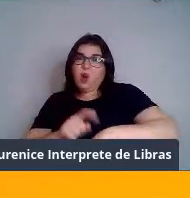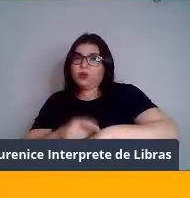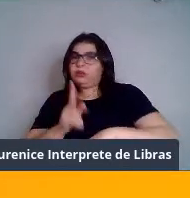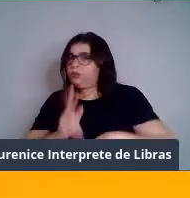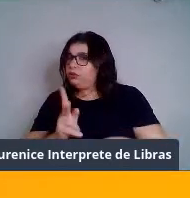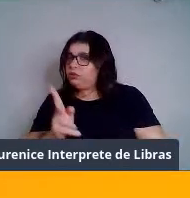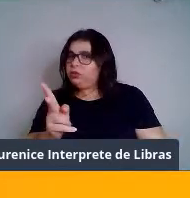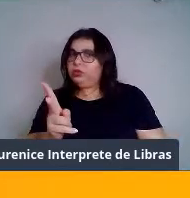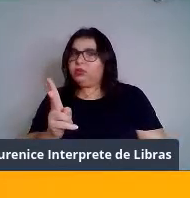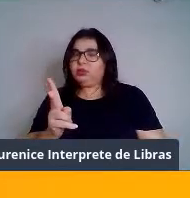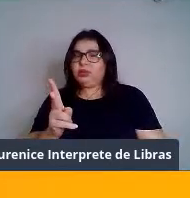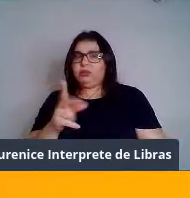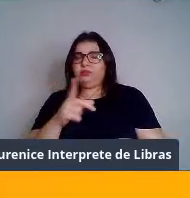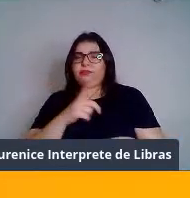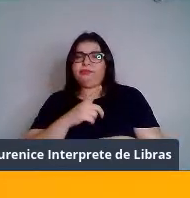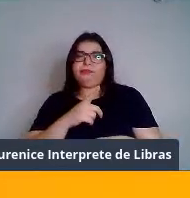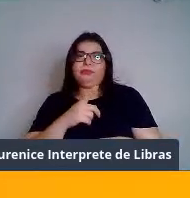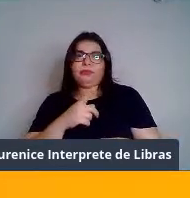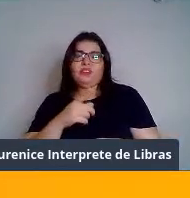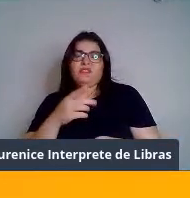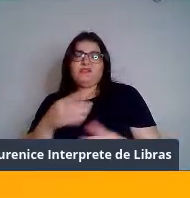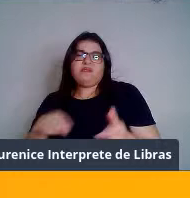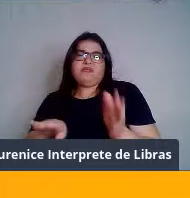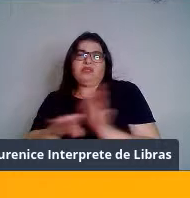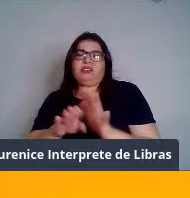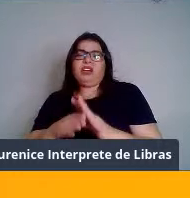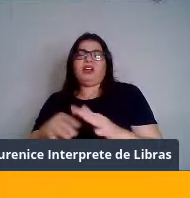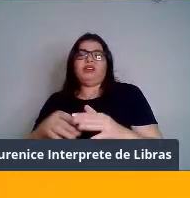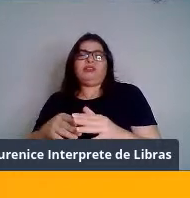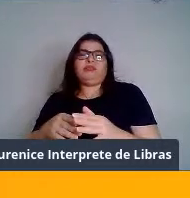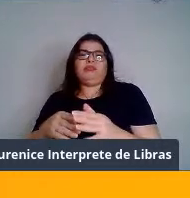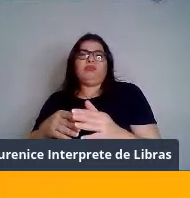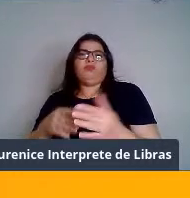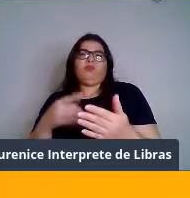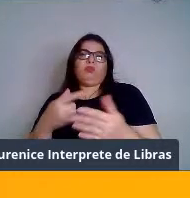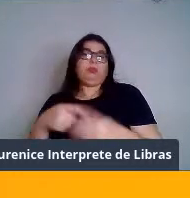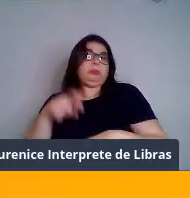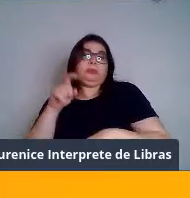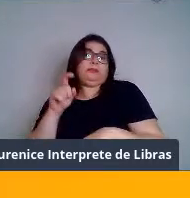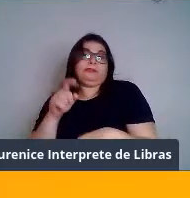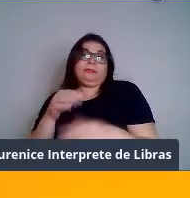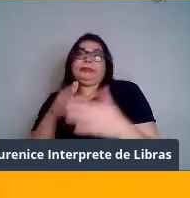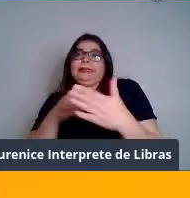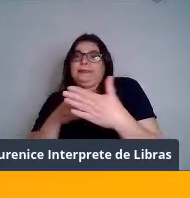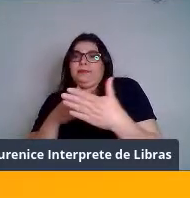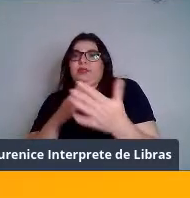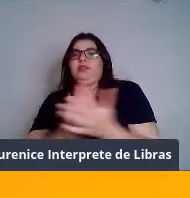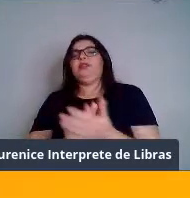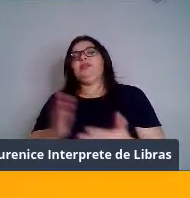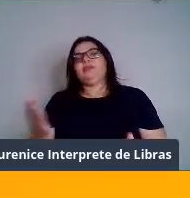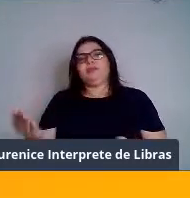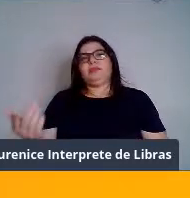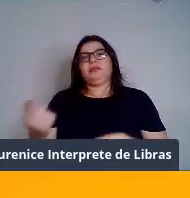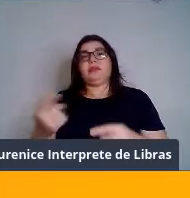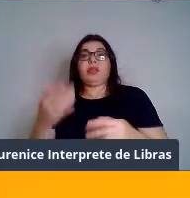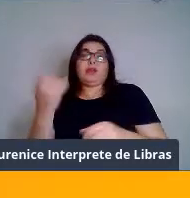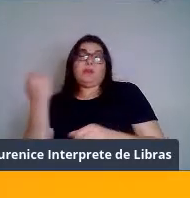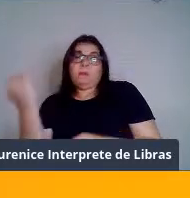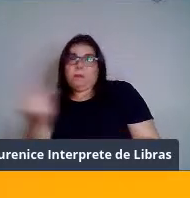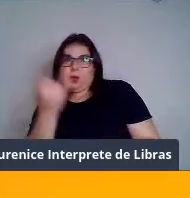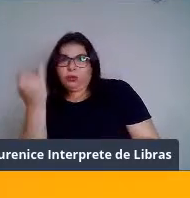que o treinamento seja